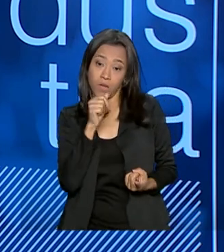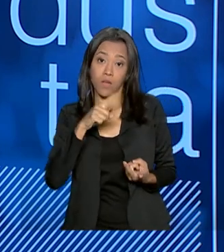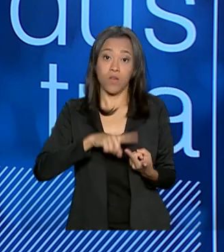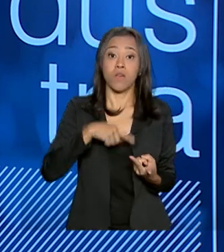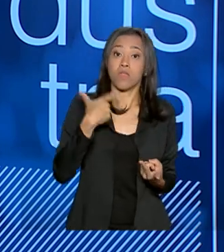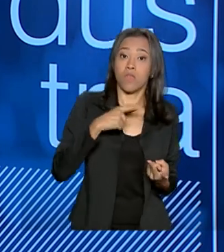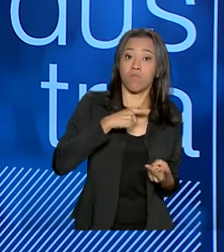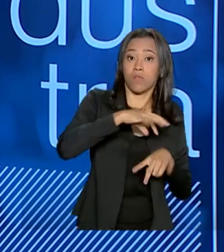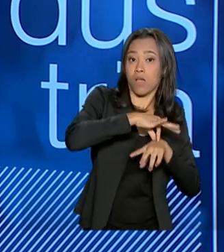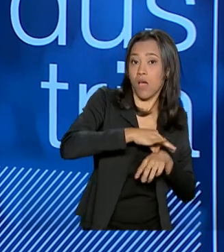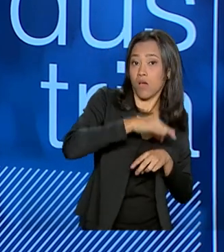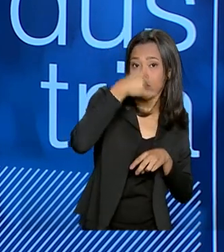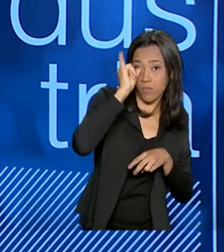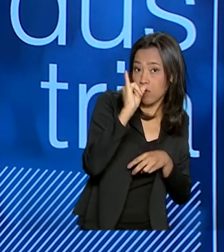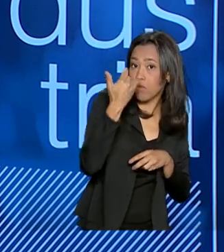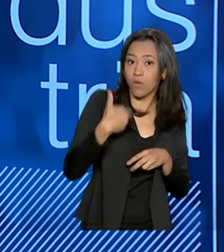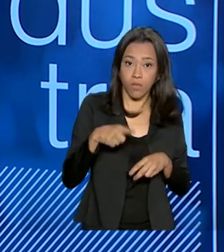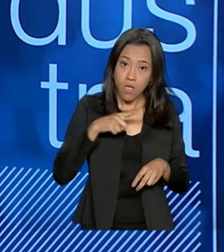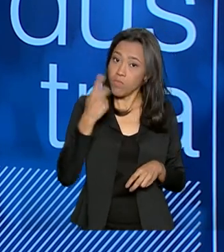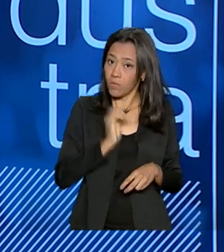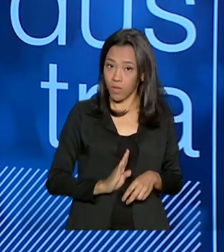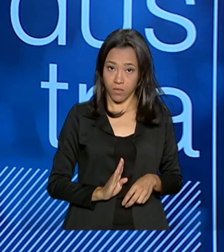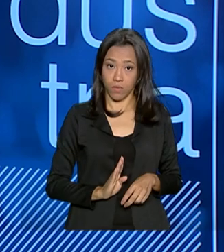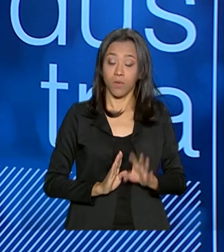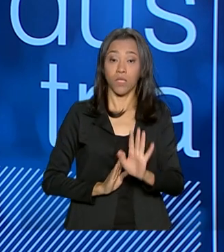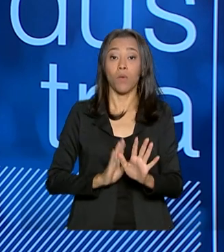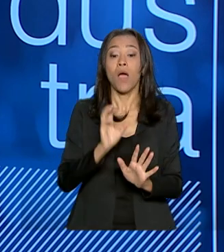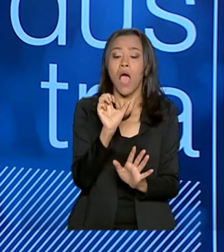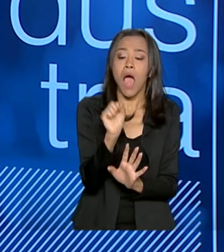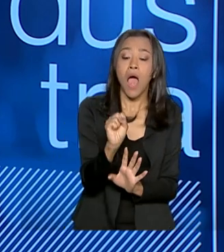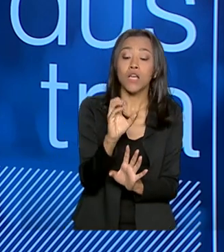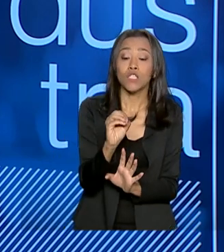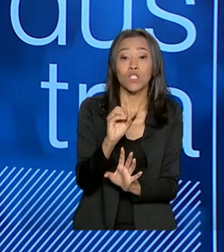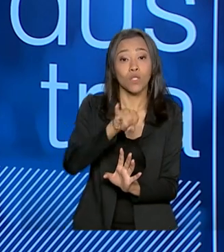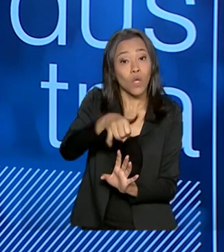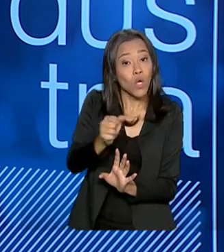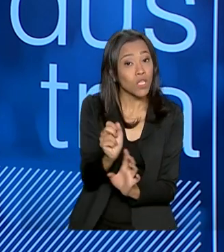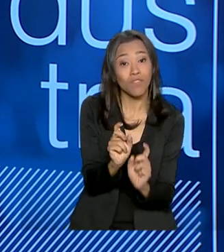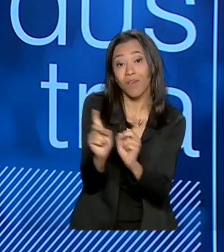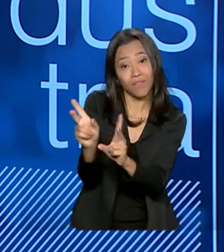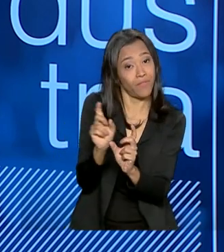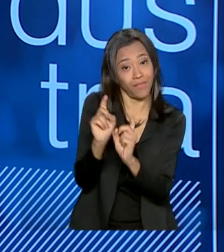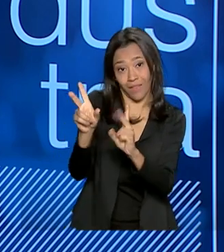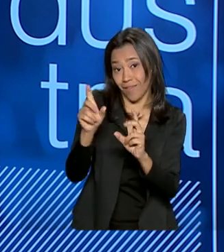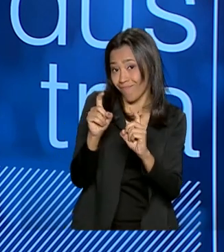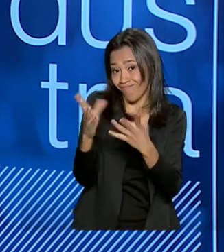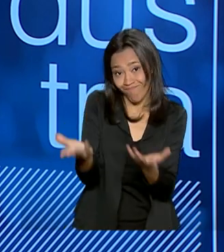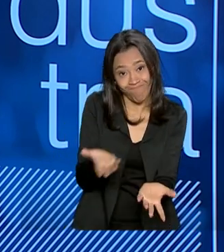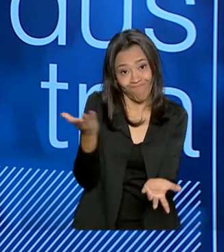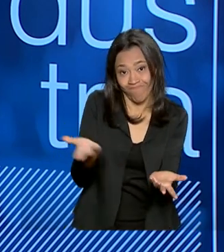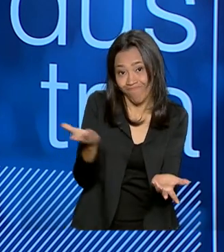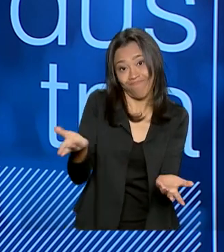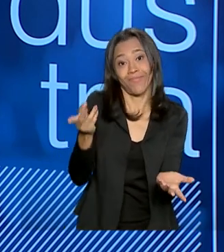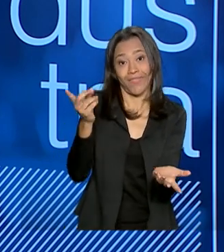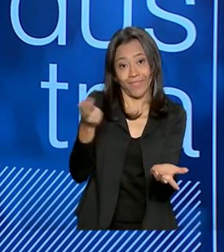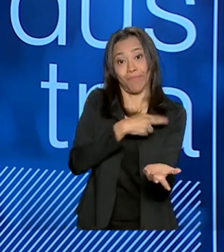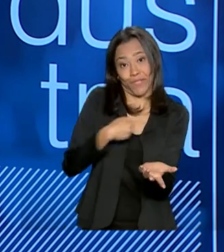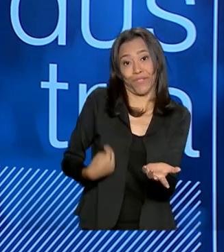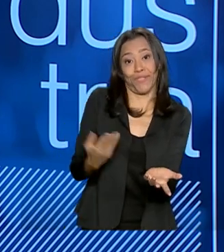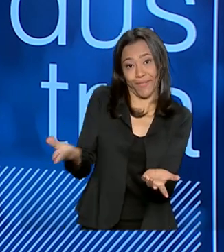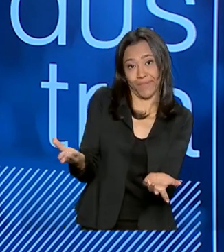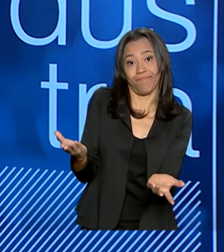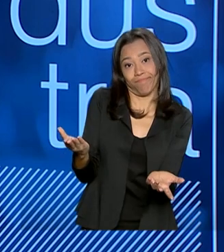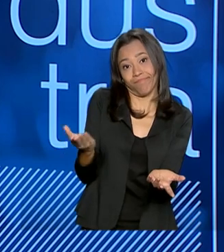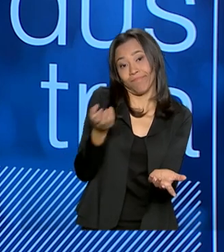carne bovina. E a soja que nós vamos deixar de exportar para a China, soja bruta, natura, in natura, como nós mandamos,